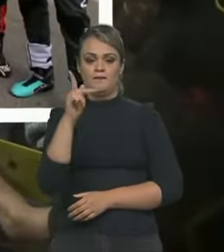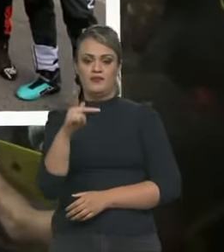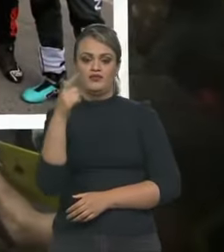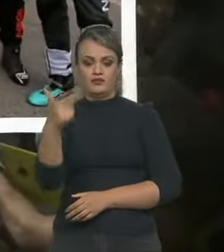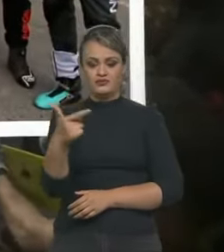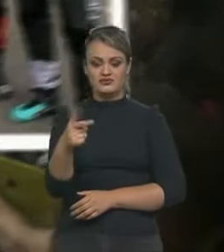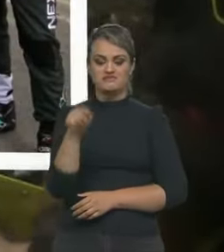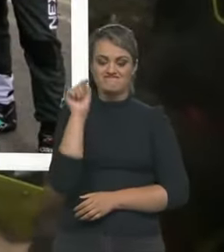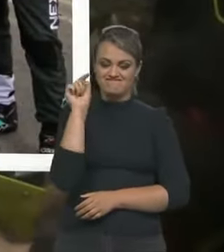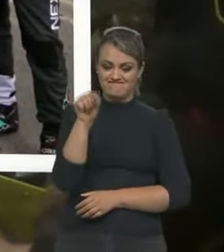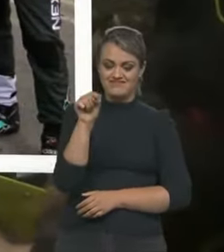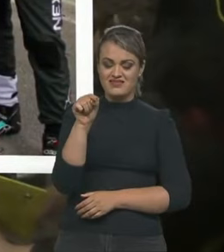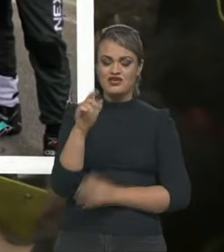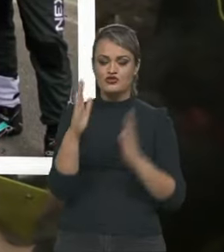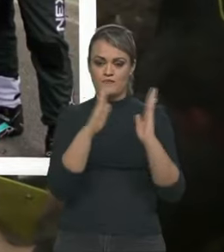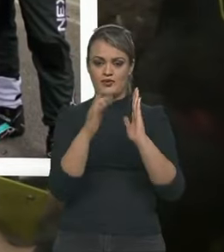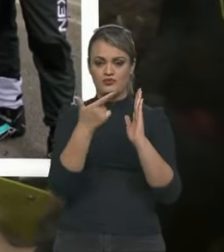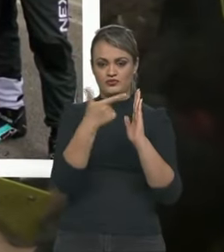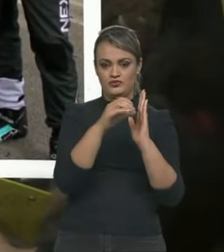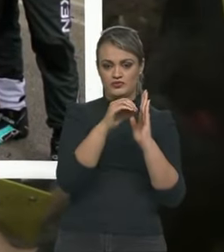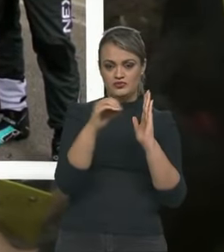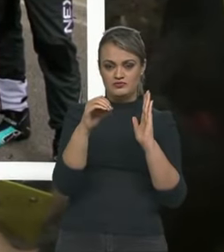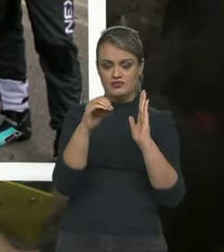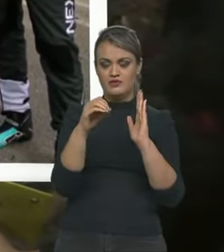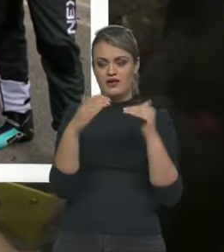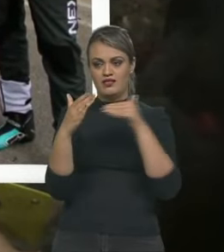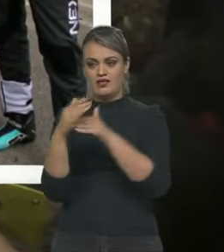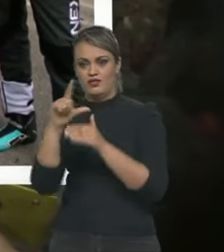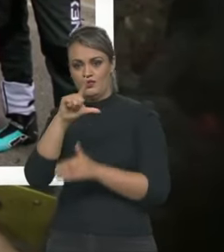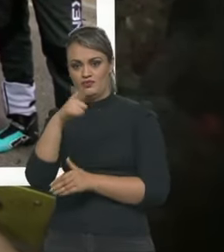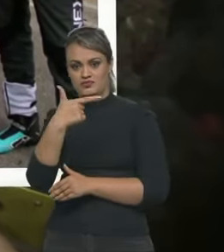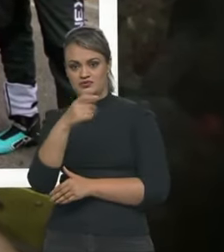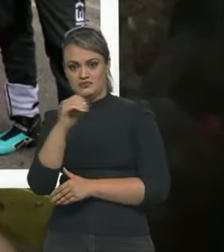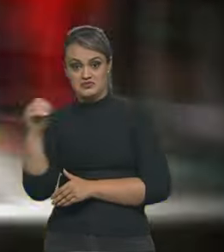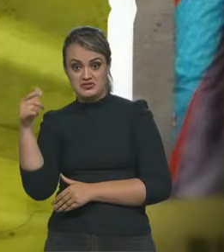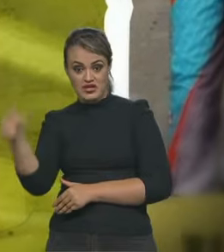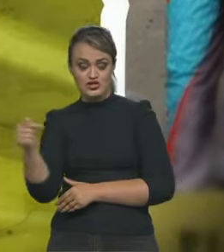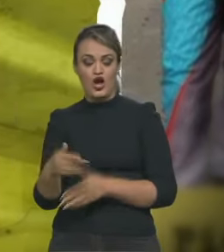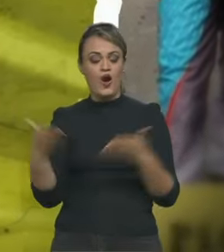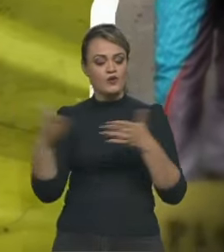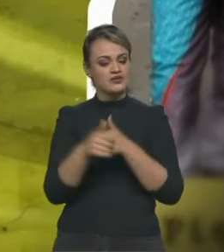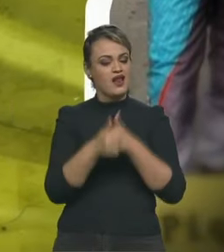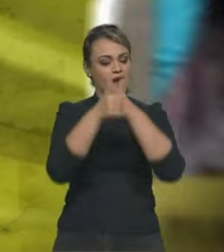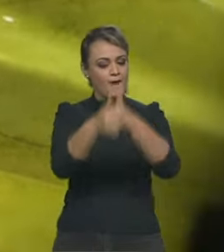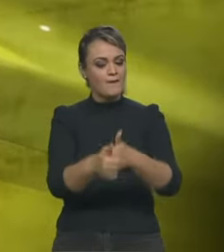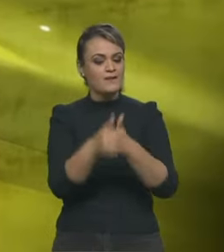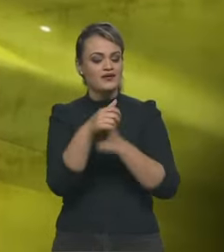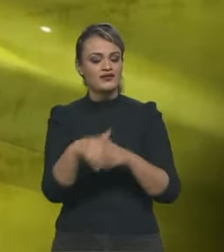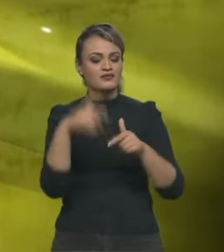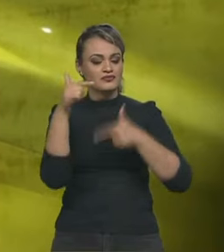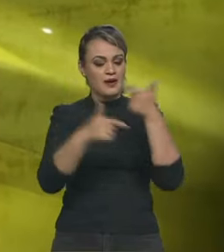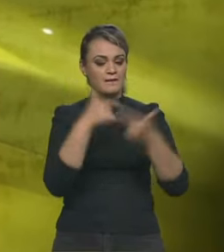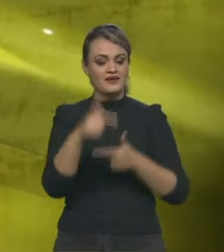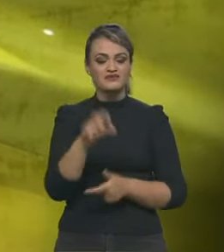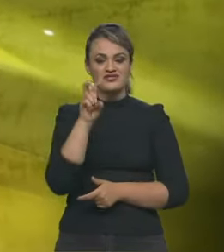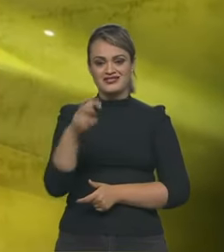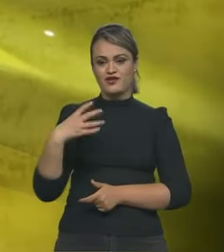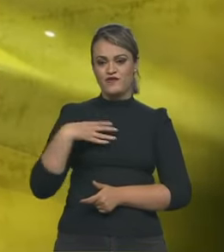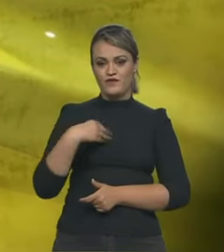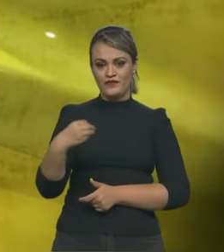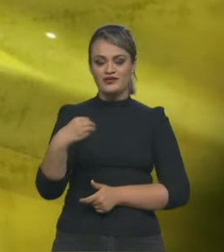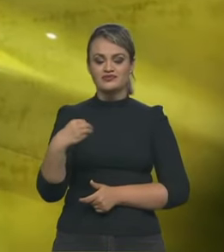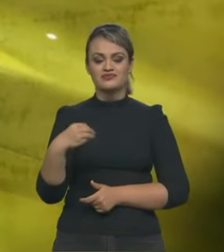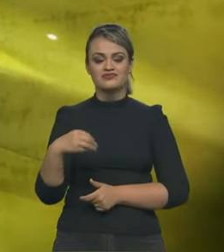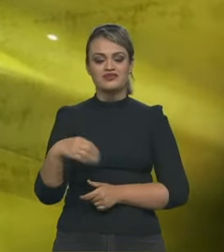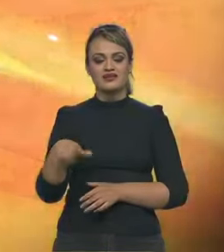a Piquet Sports, entre 2000 e 2007. Atualmente, acompanha de perto a carreira de cinco de seus filhos nas